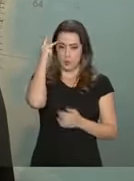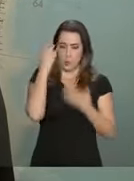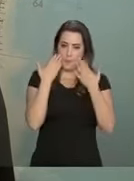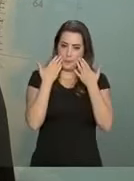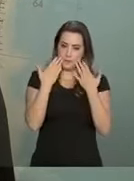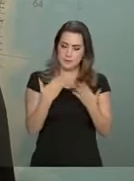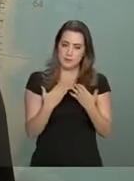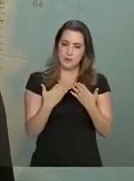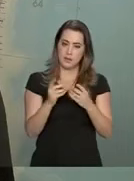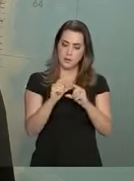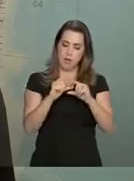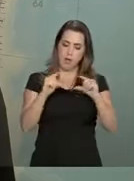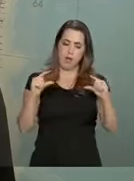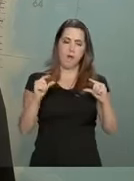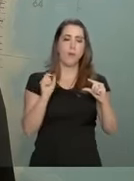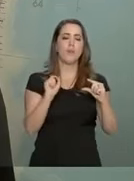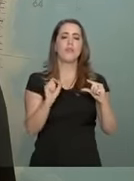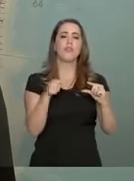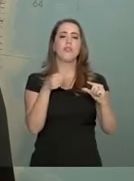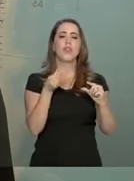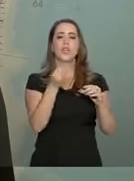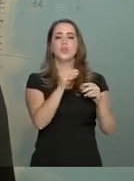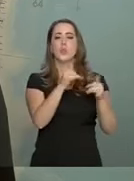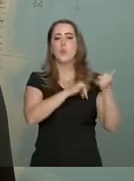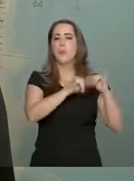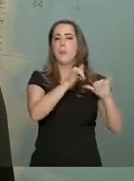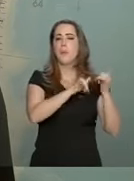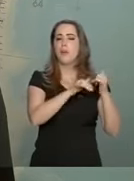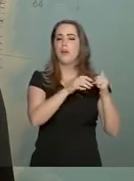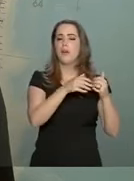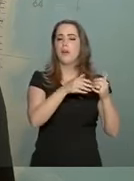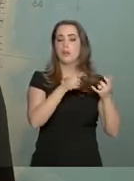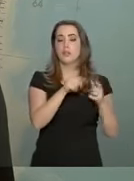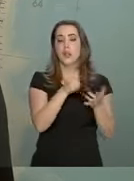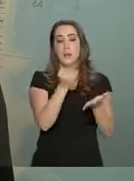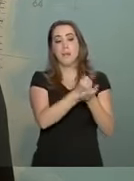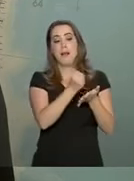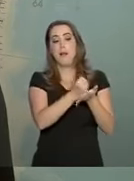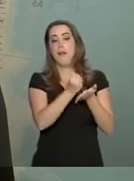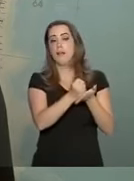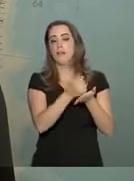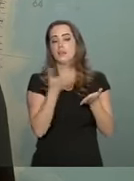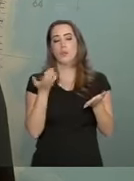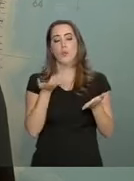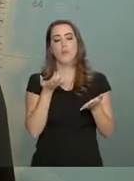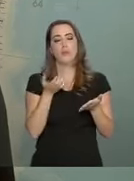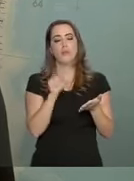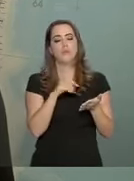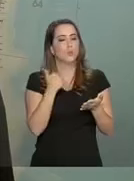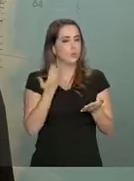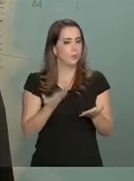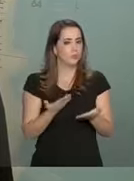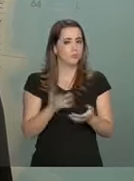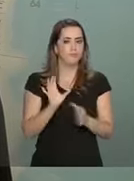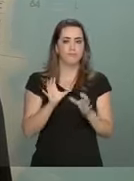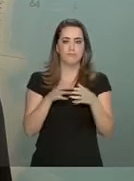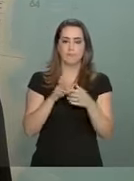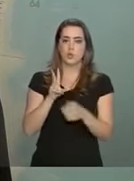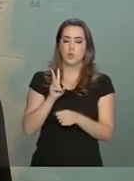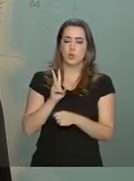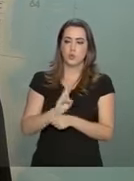formulação, a denominação, a marca do produto que ele resolve fazer. E os fiscais nas